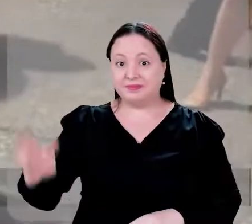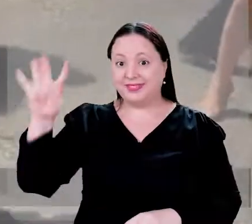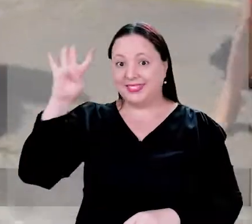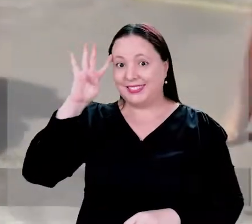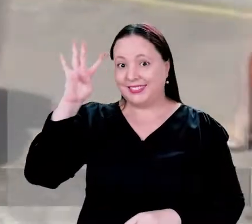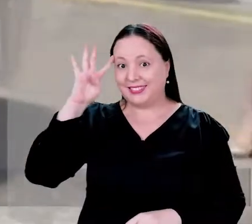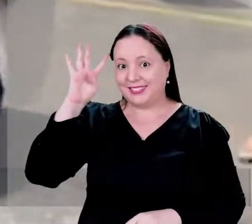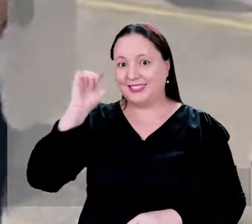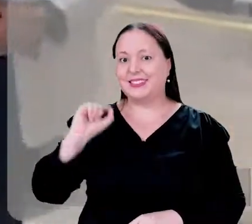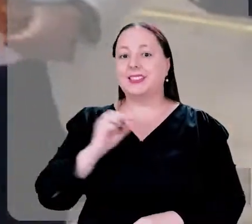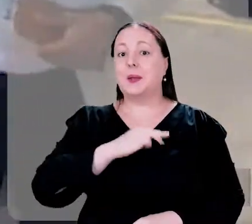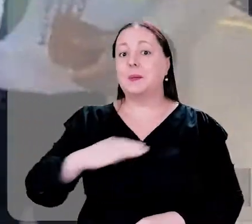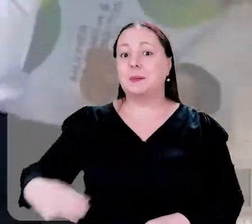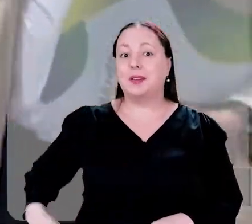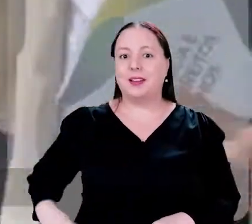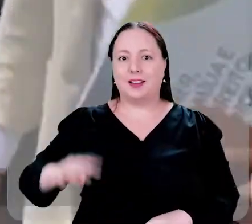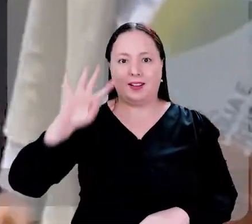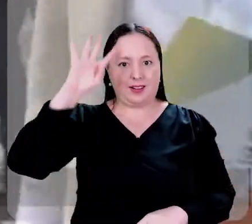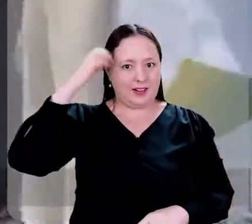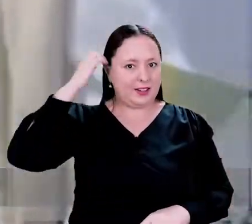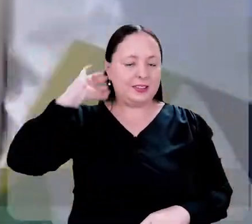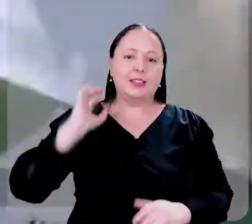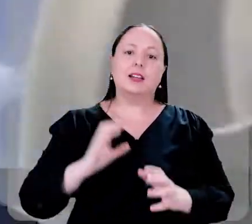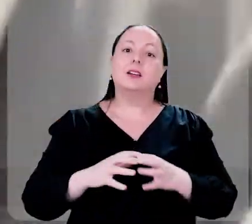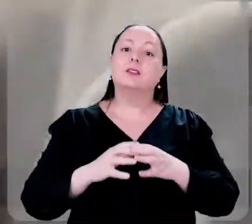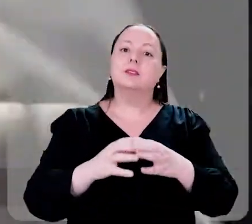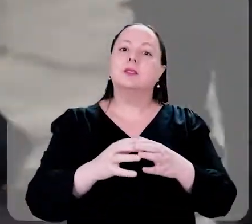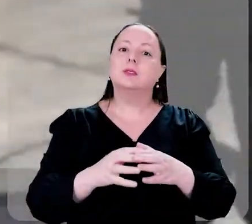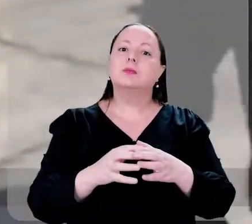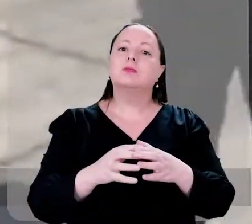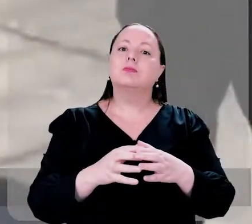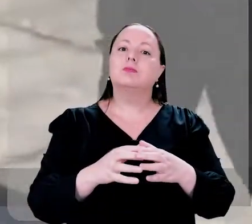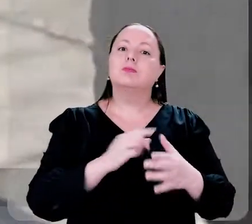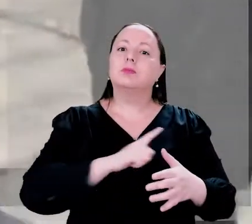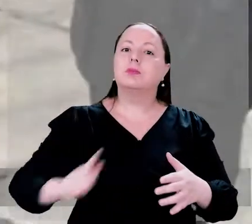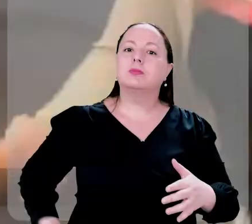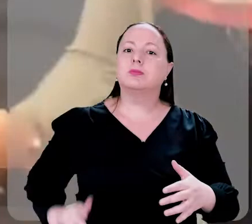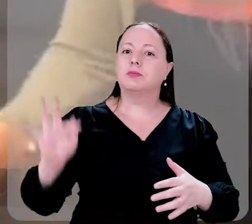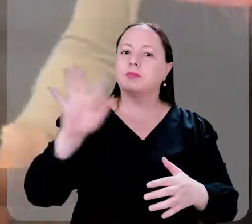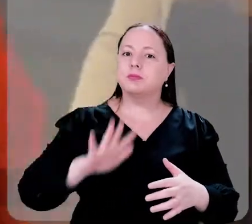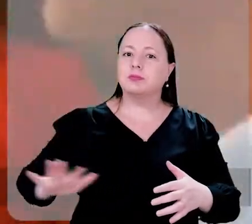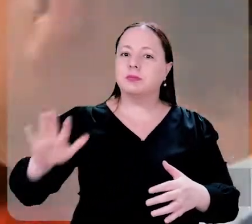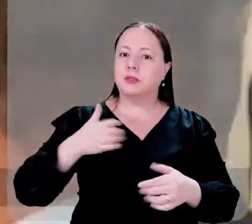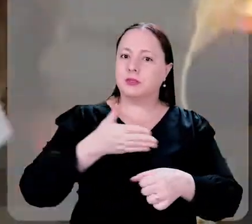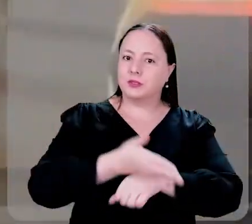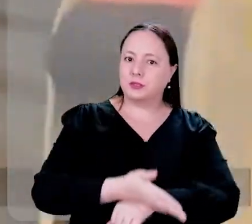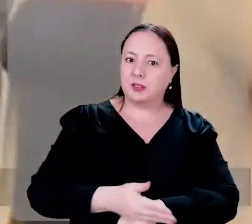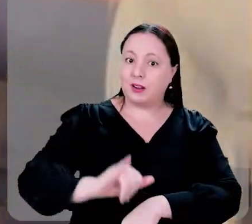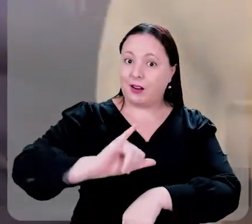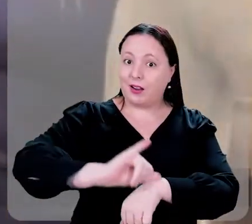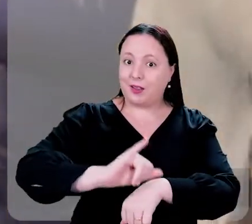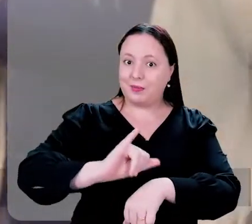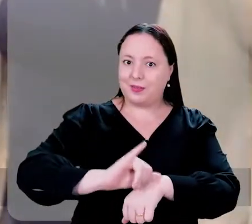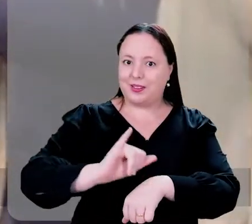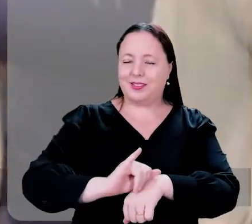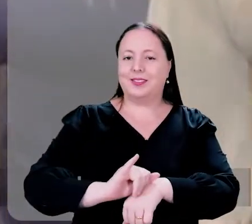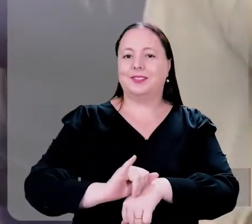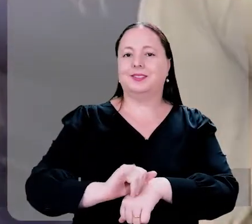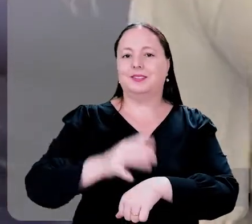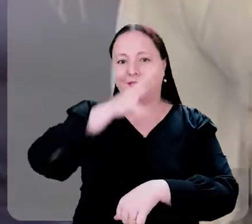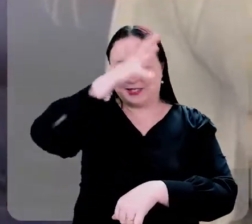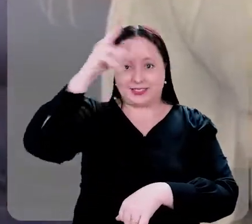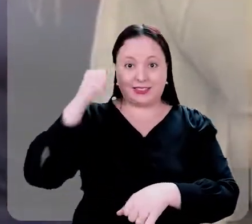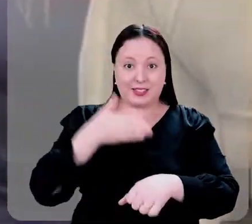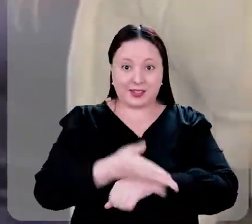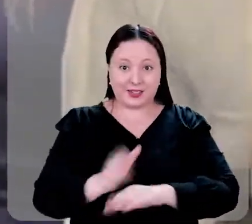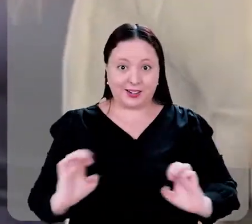Nesta quarta-feira, a ministra Cristiane Brito, acompanhada de uma comitiva do governo federal, esteve na capital amazonense